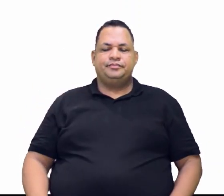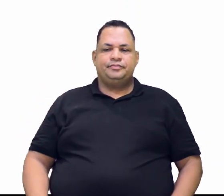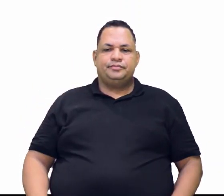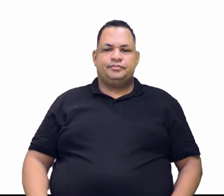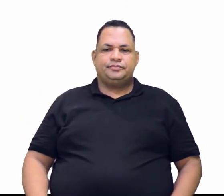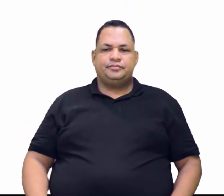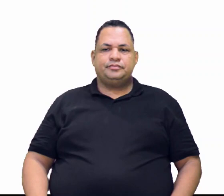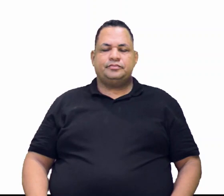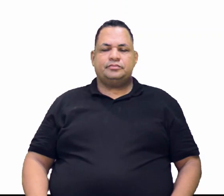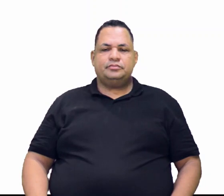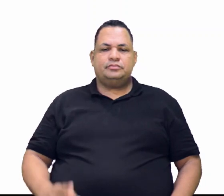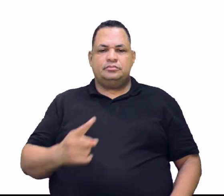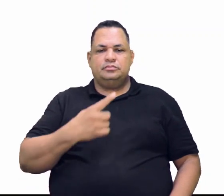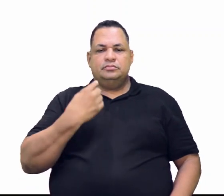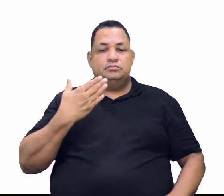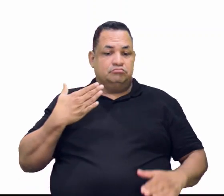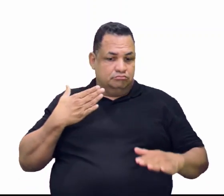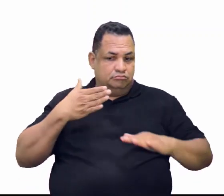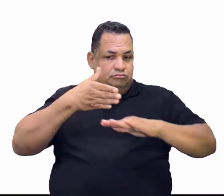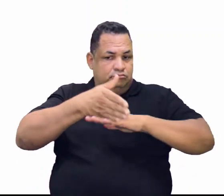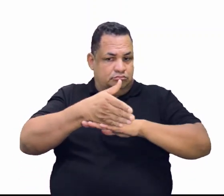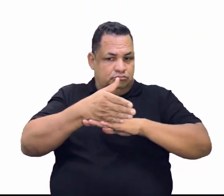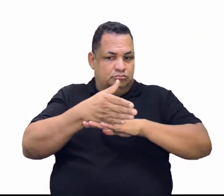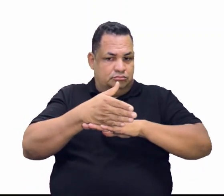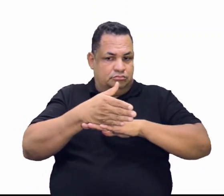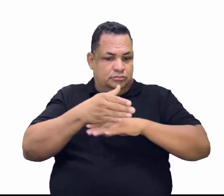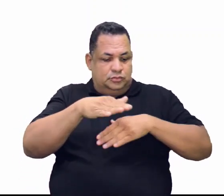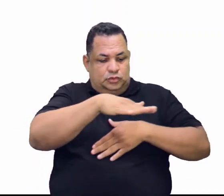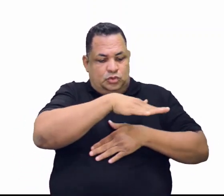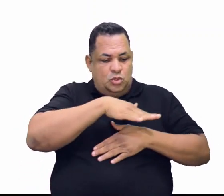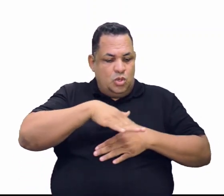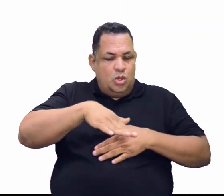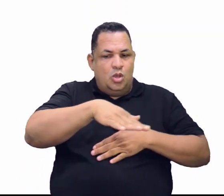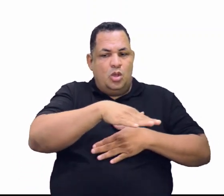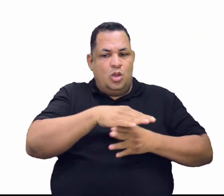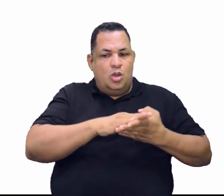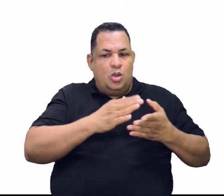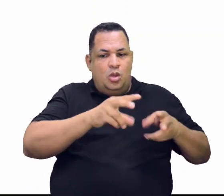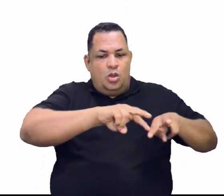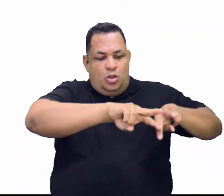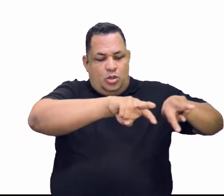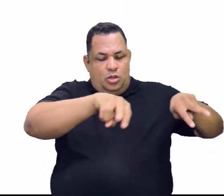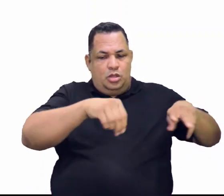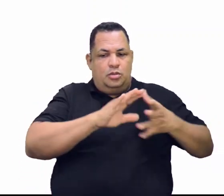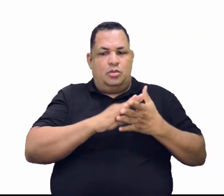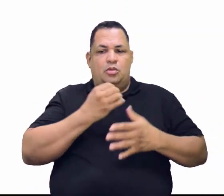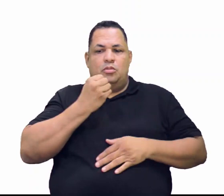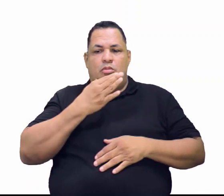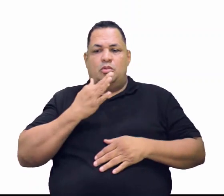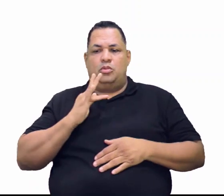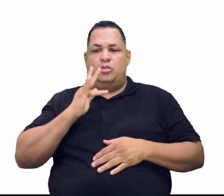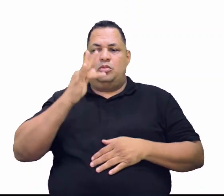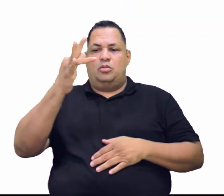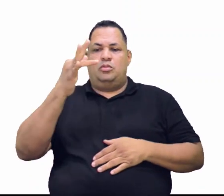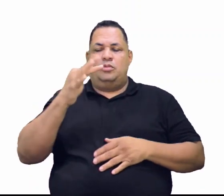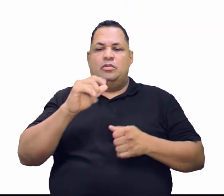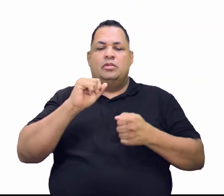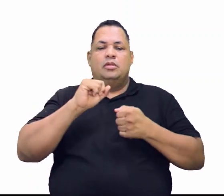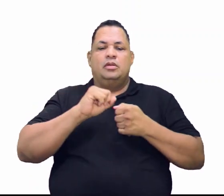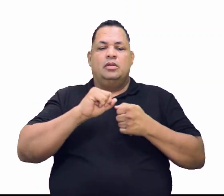E nós fomos lá no Garipo do Bom Futuro. Inclusive, fizemos uma